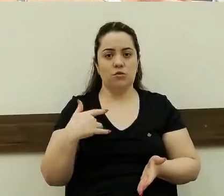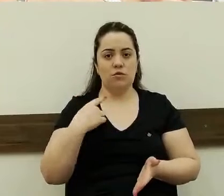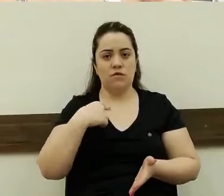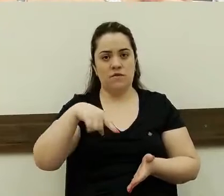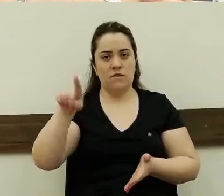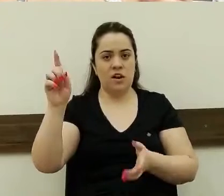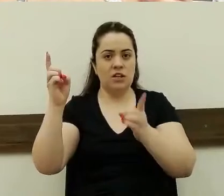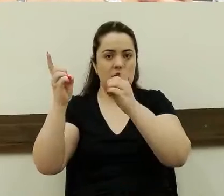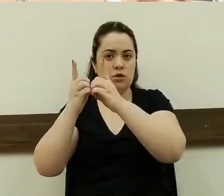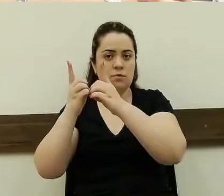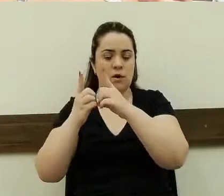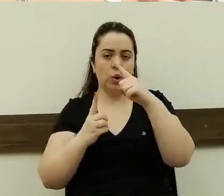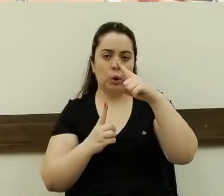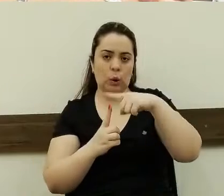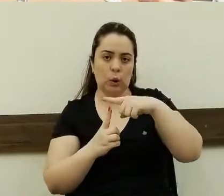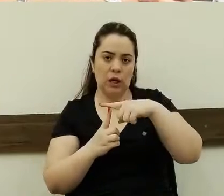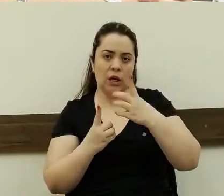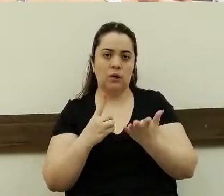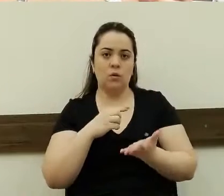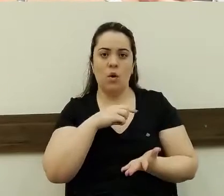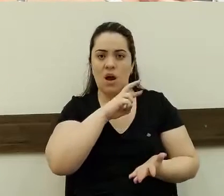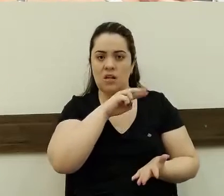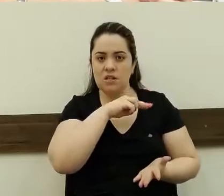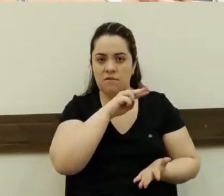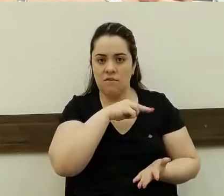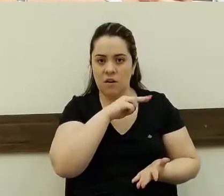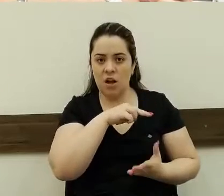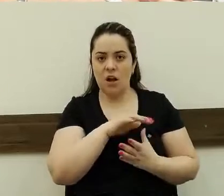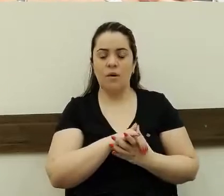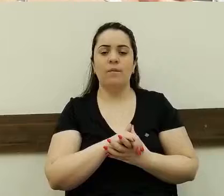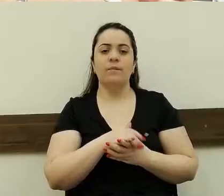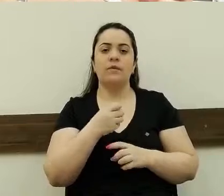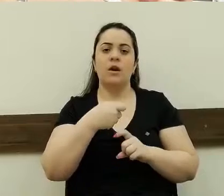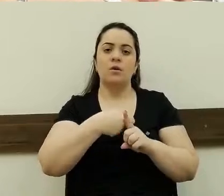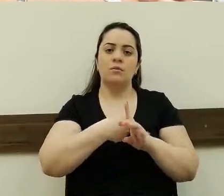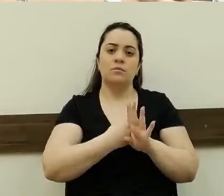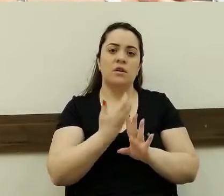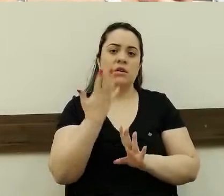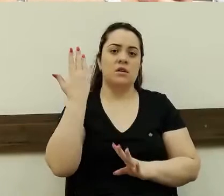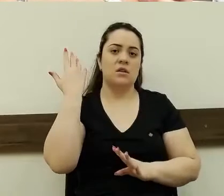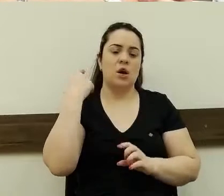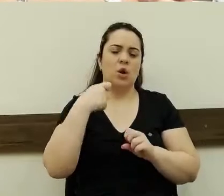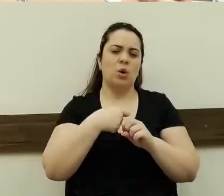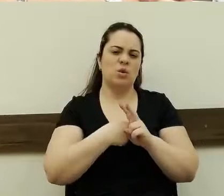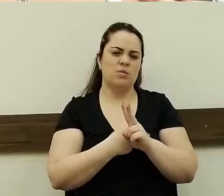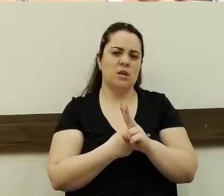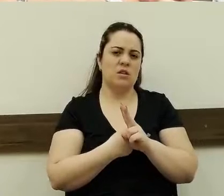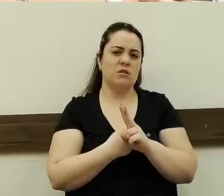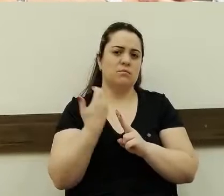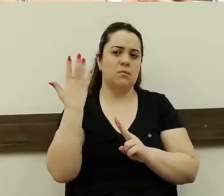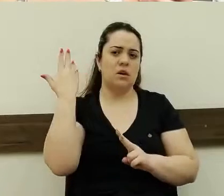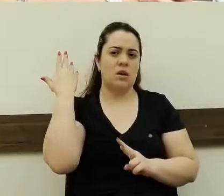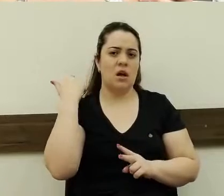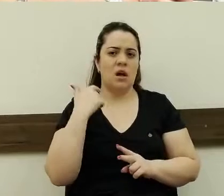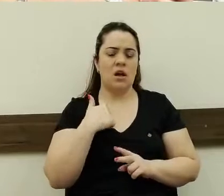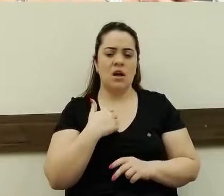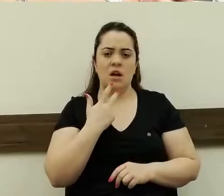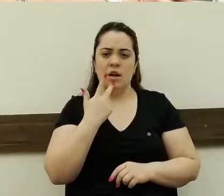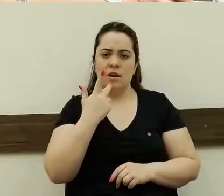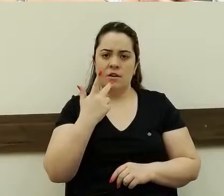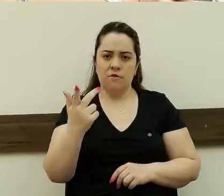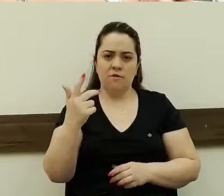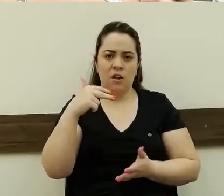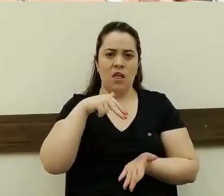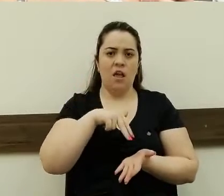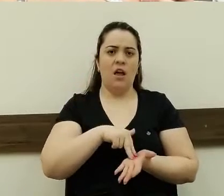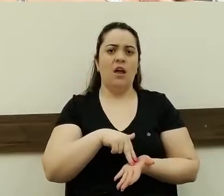em Toledo e Cascavel. E alguns meses atrás, também, uns dois meses atrás, eu falei aqui nessa tribuna